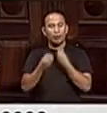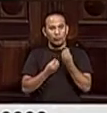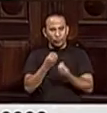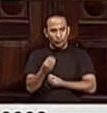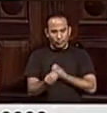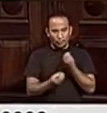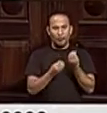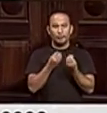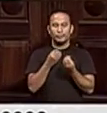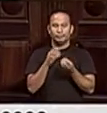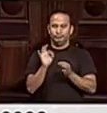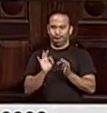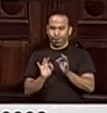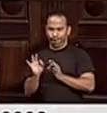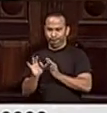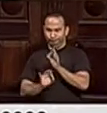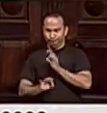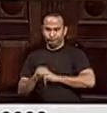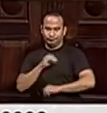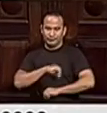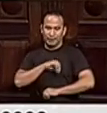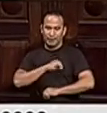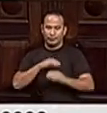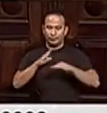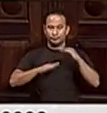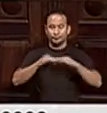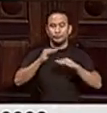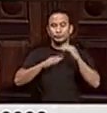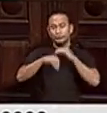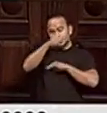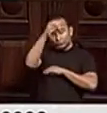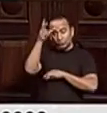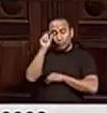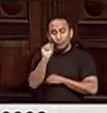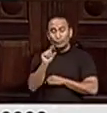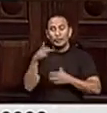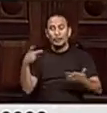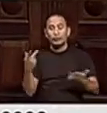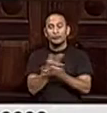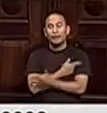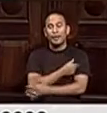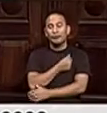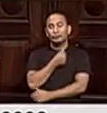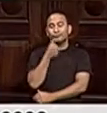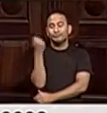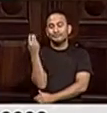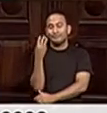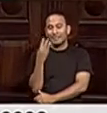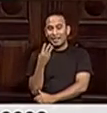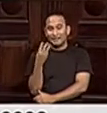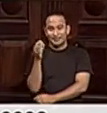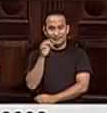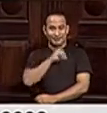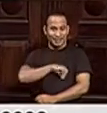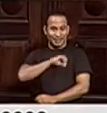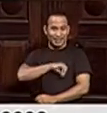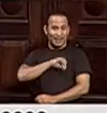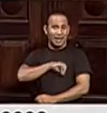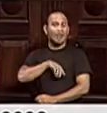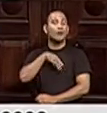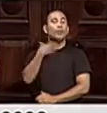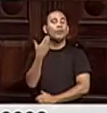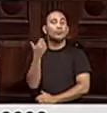de regularizar o salário dos servidores e o que acontecerá com o 13º salário do ano passado e o